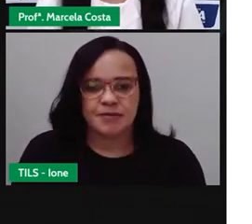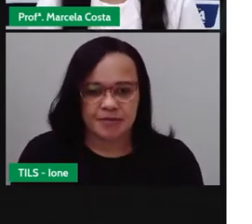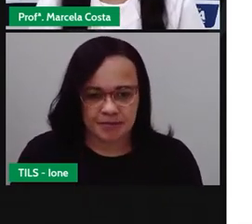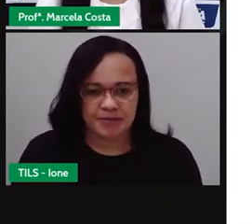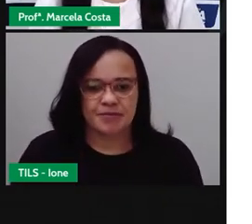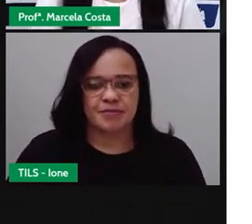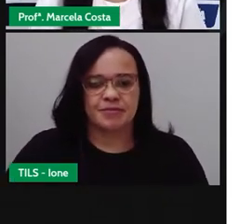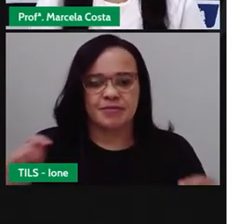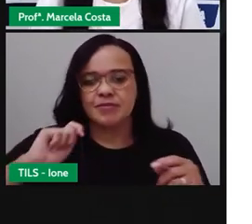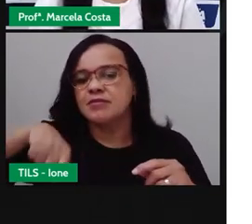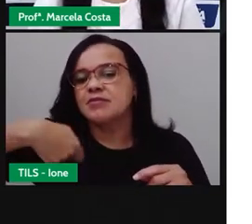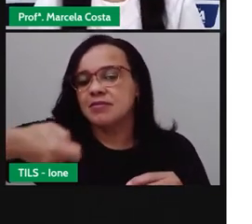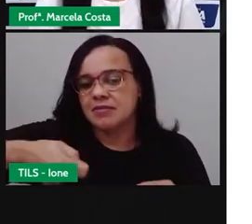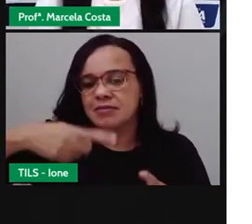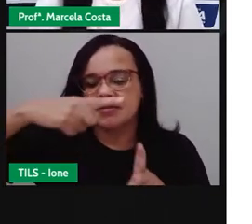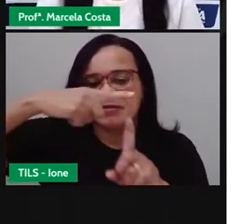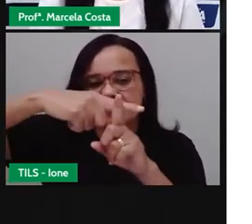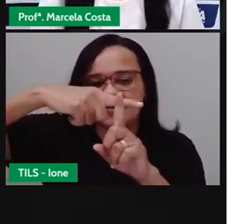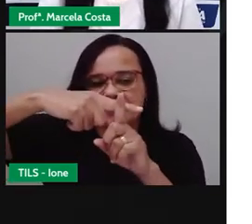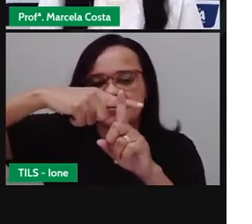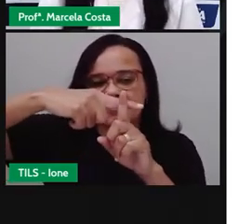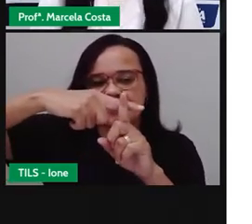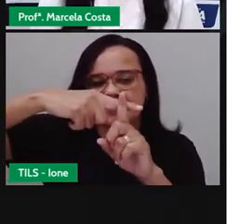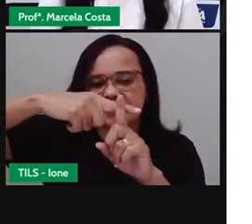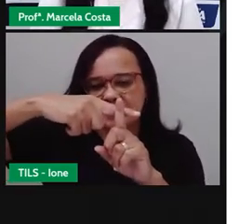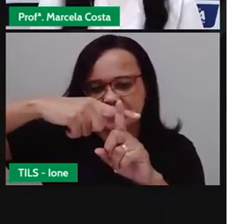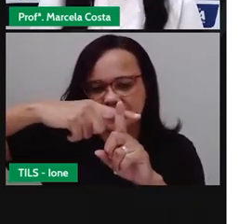adição, que é esse símbolo aqui.